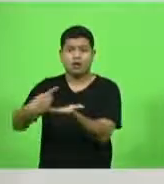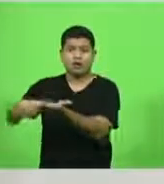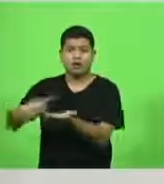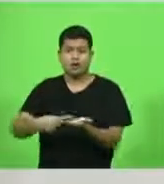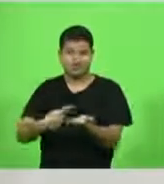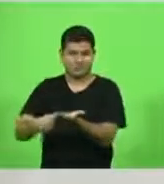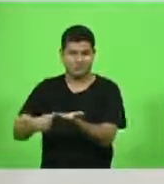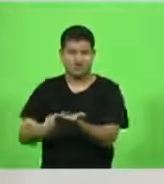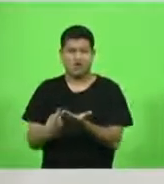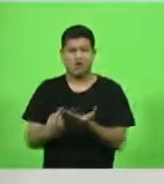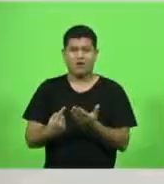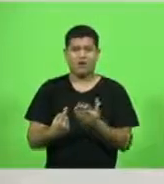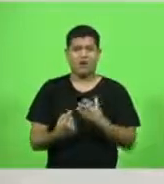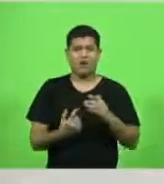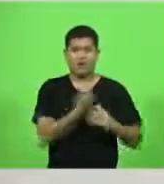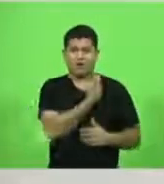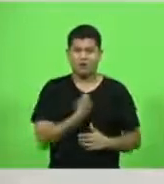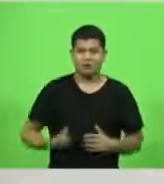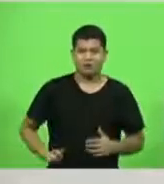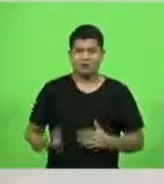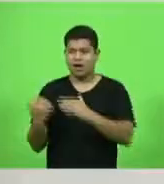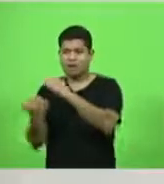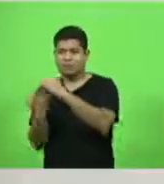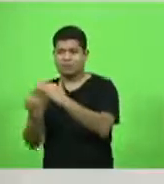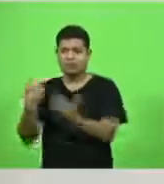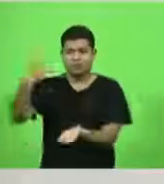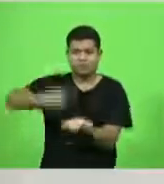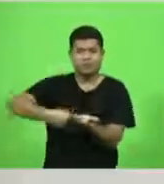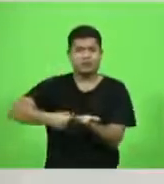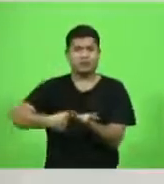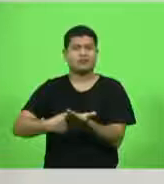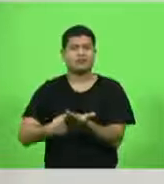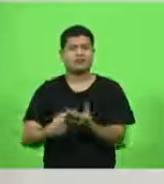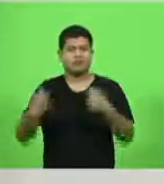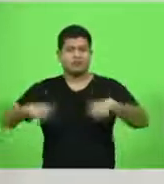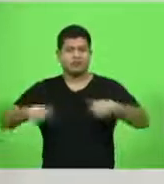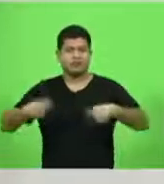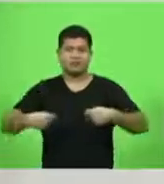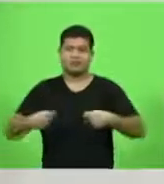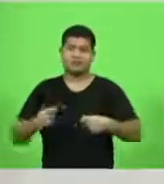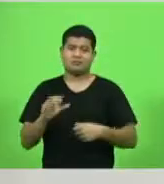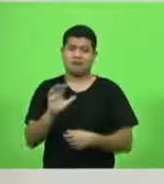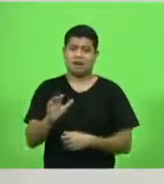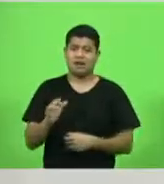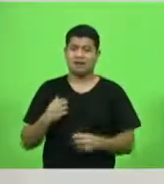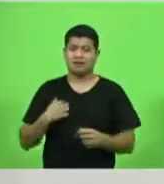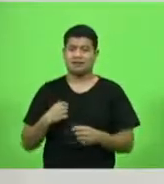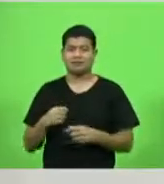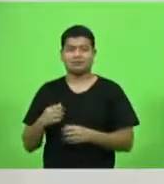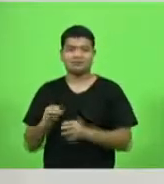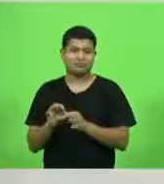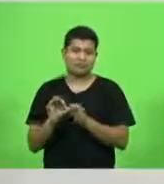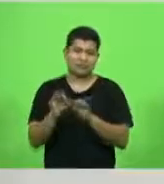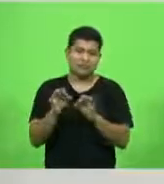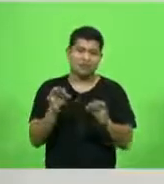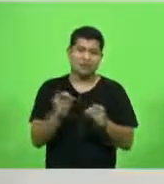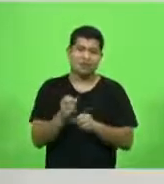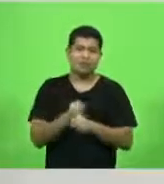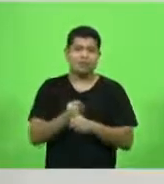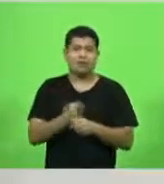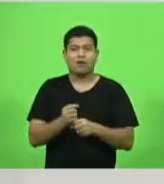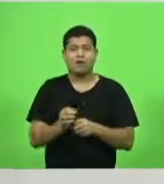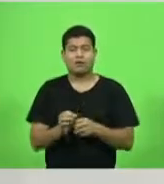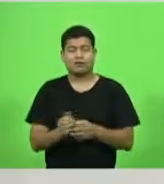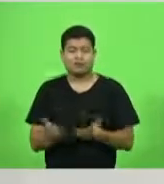prazo, mas é necessário fazer. O nosso estado de Santa Catarina, que tem um consumo